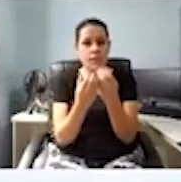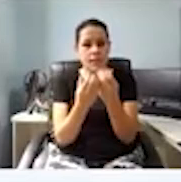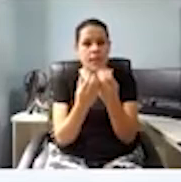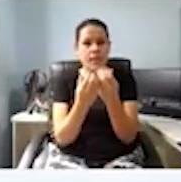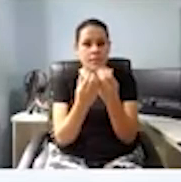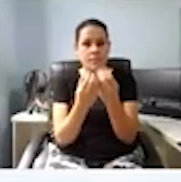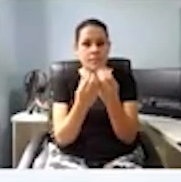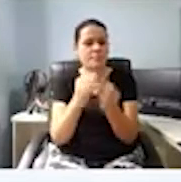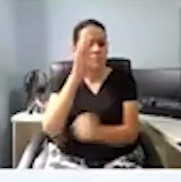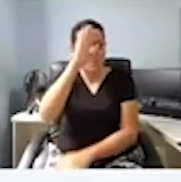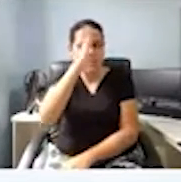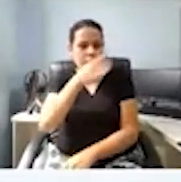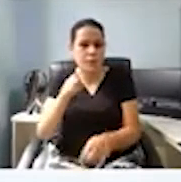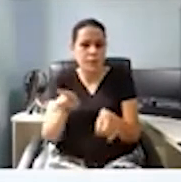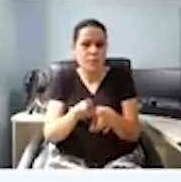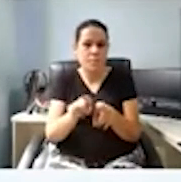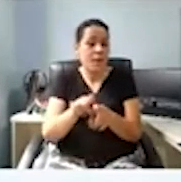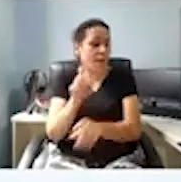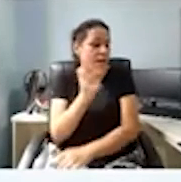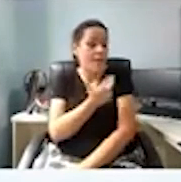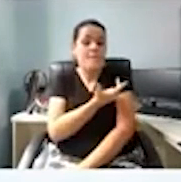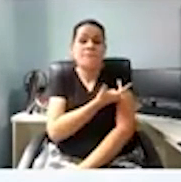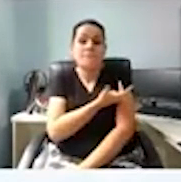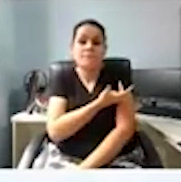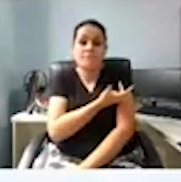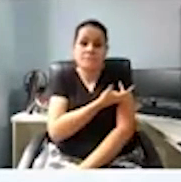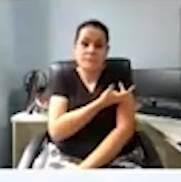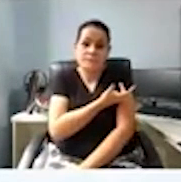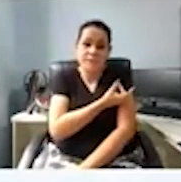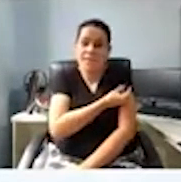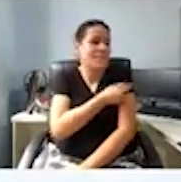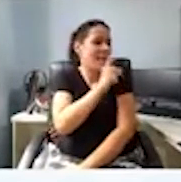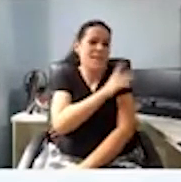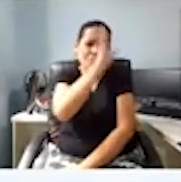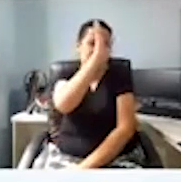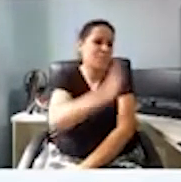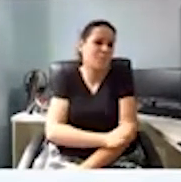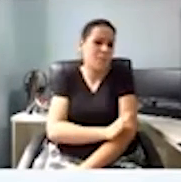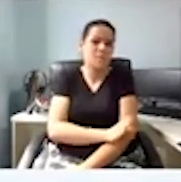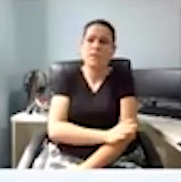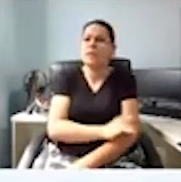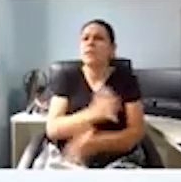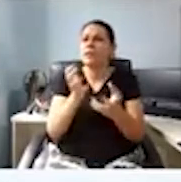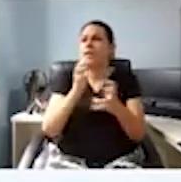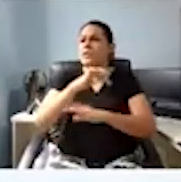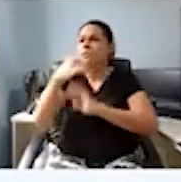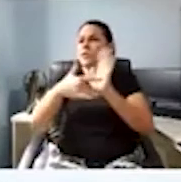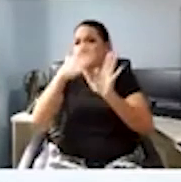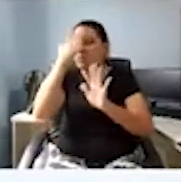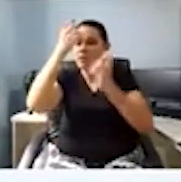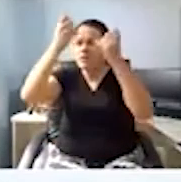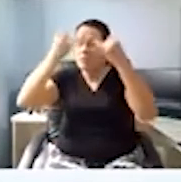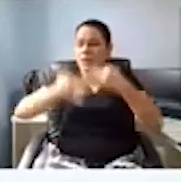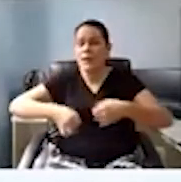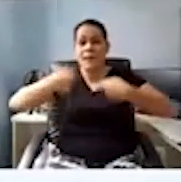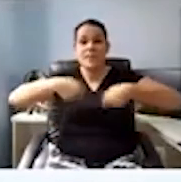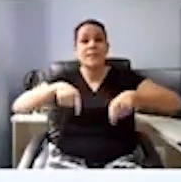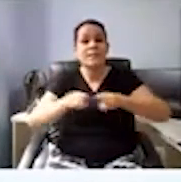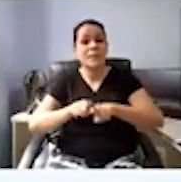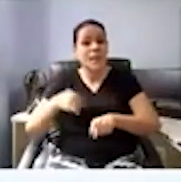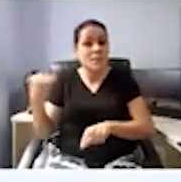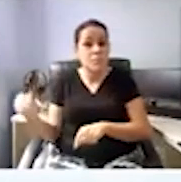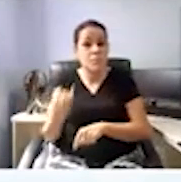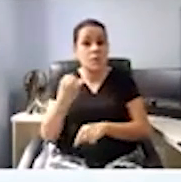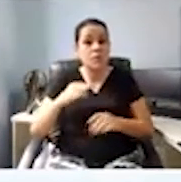O principal é tomar a vacina, né? Eu acho que isso a gente tem que deixar bem claro a necessidade e a importância de tomar a vacina.